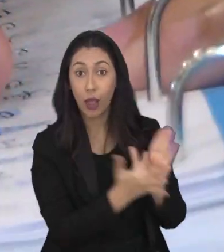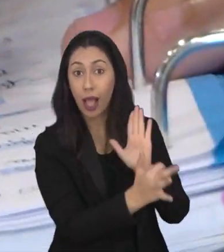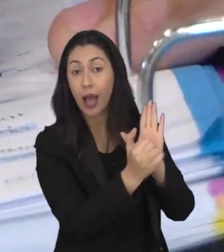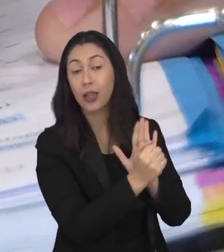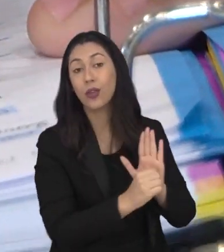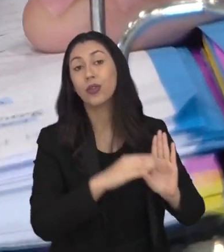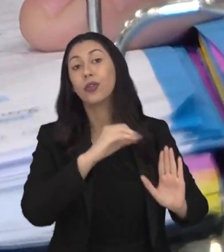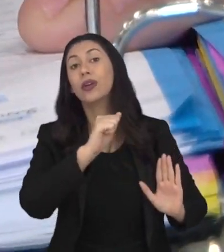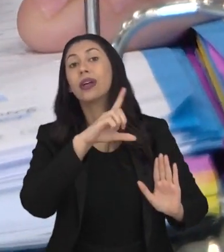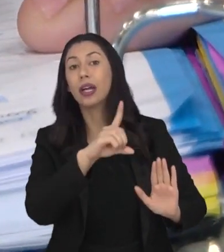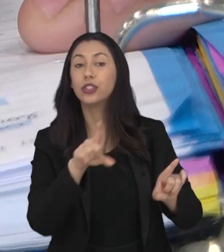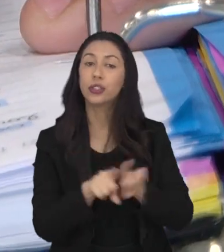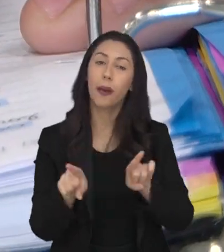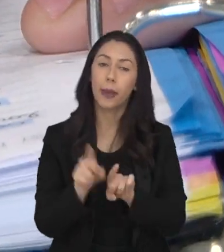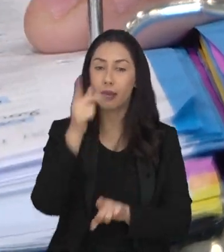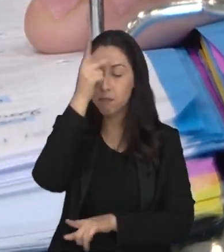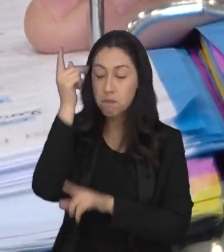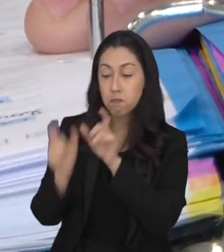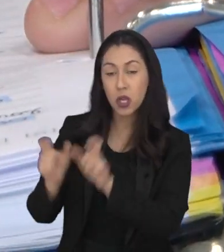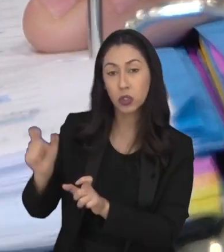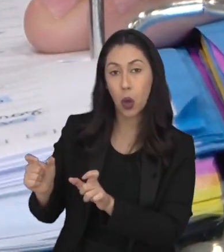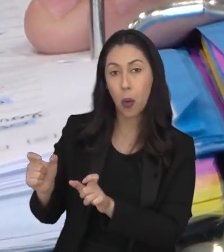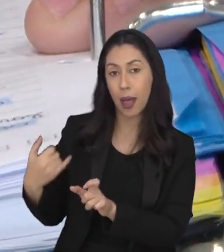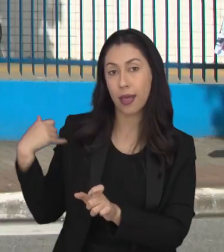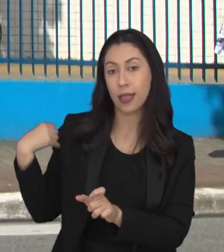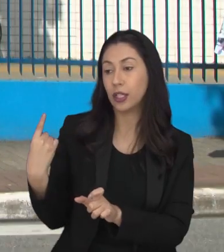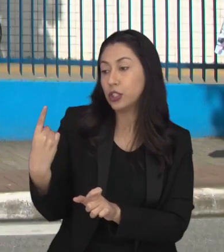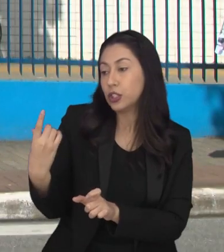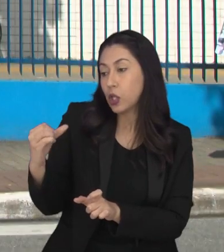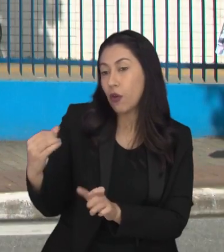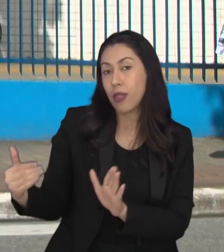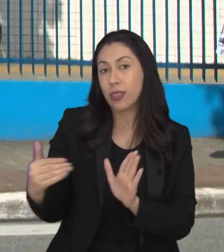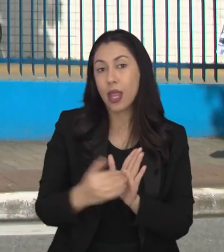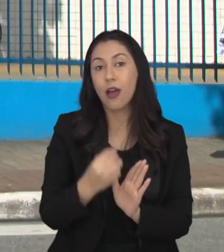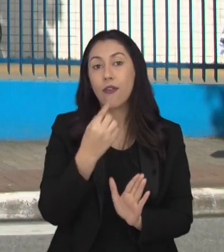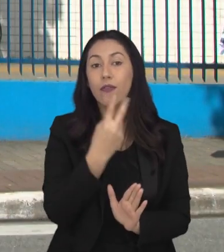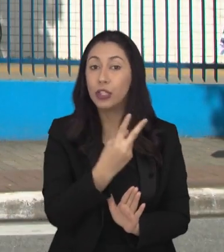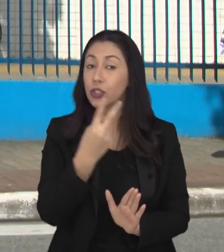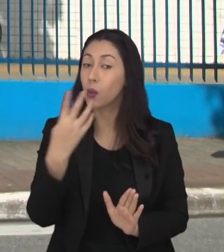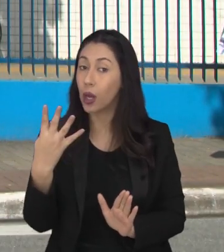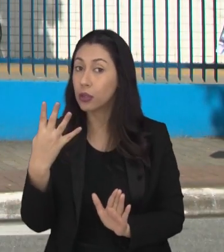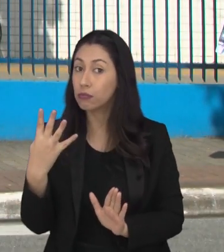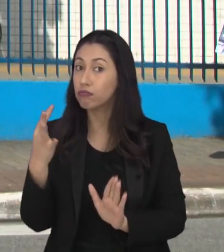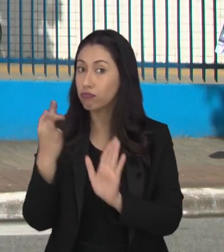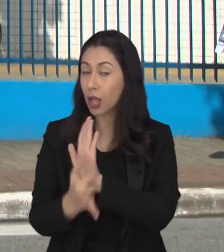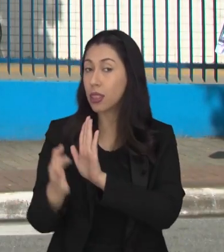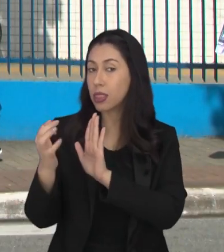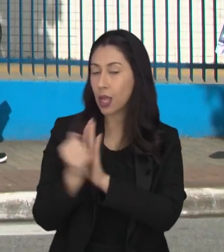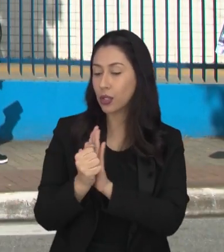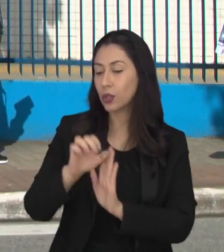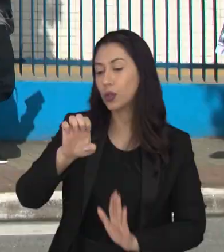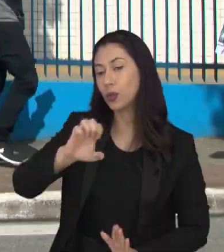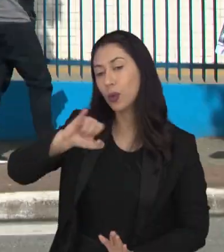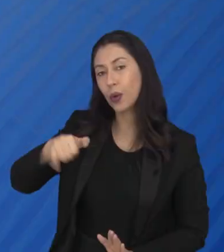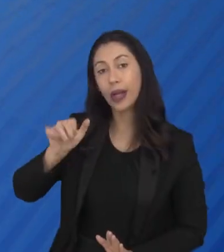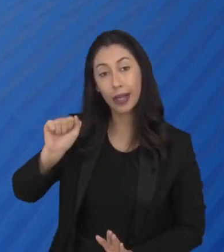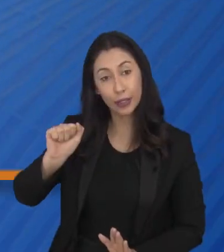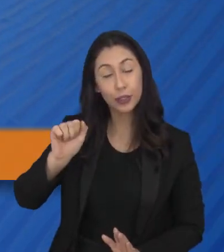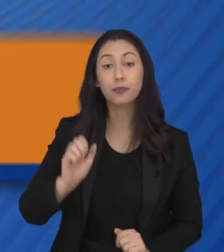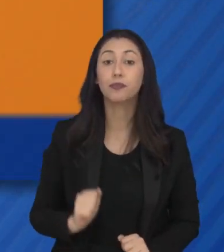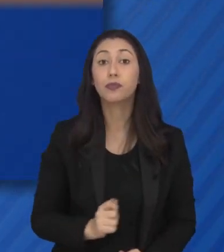Único e também pessoas de 19 a 24 anos matriculadas no Programa de Educação de Jovens e Adultos, o EJA.